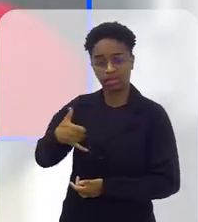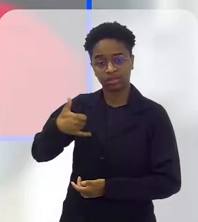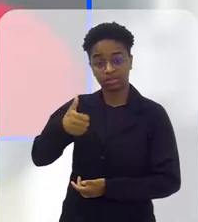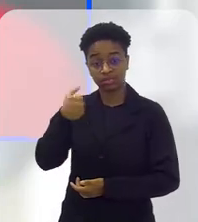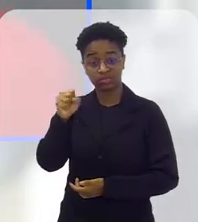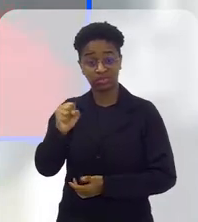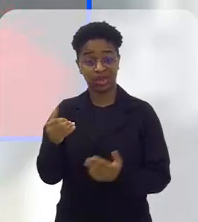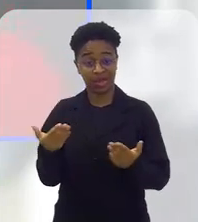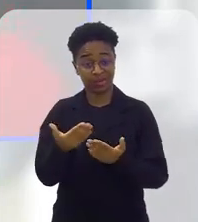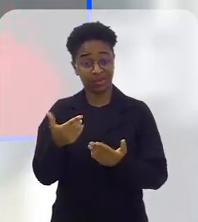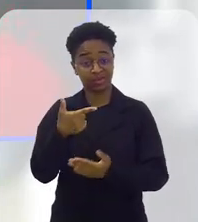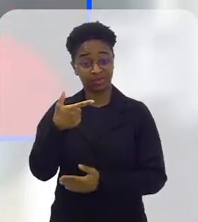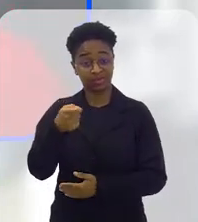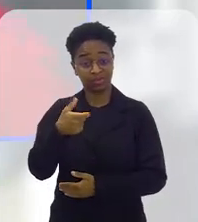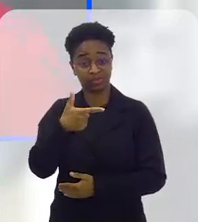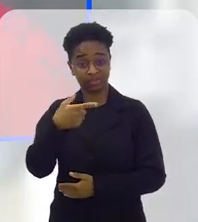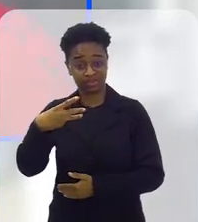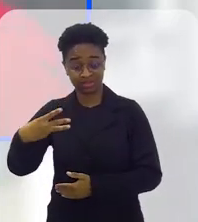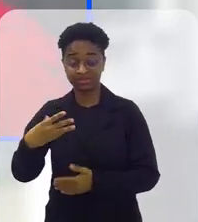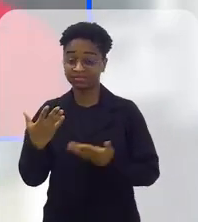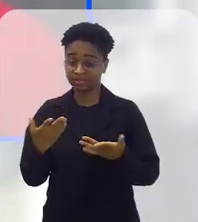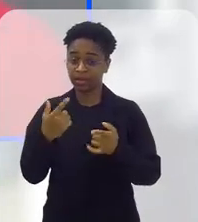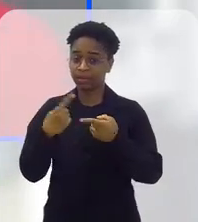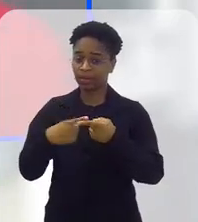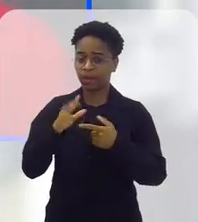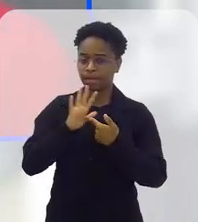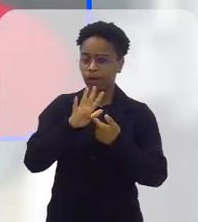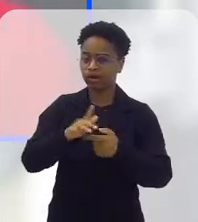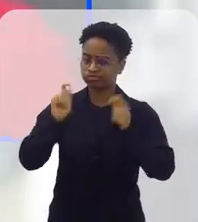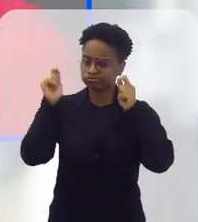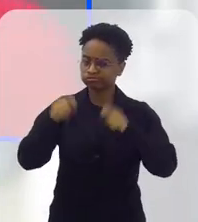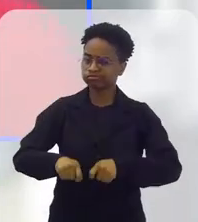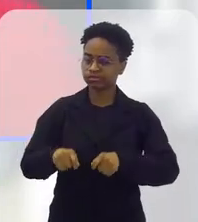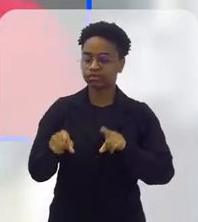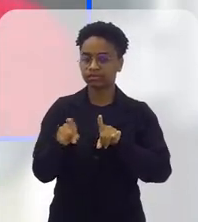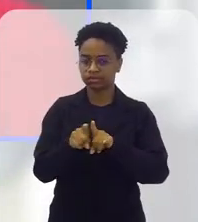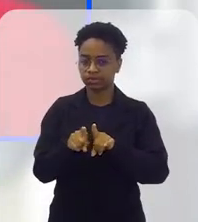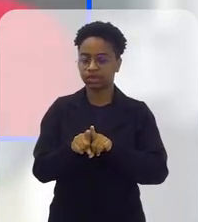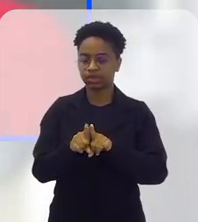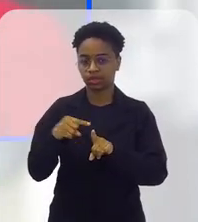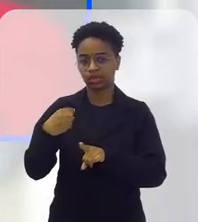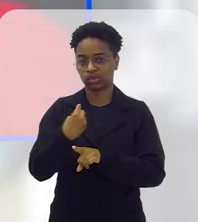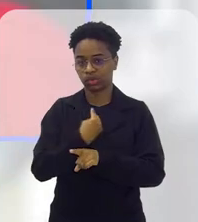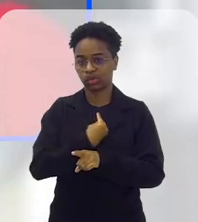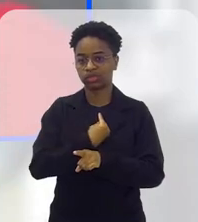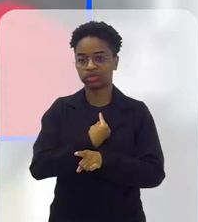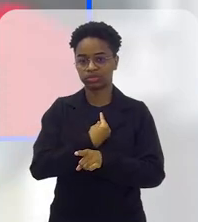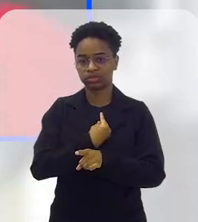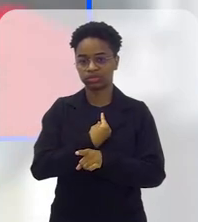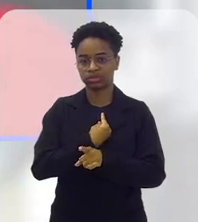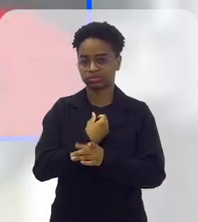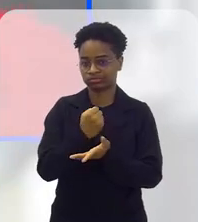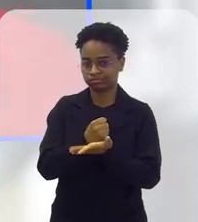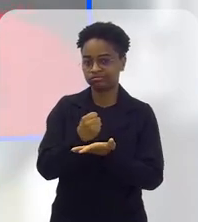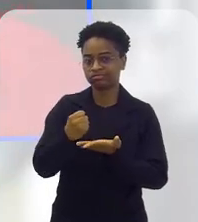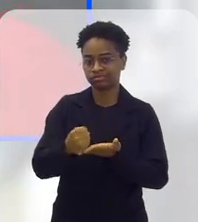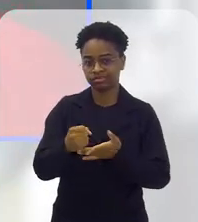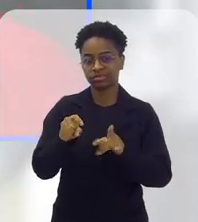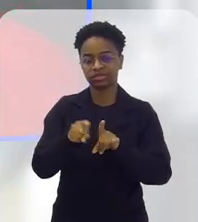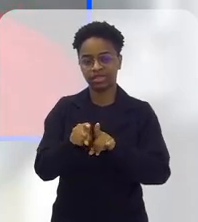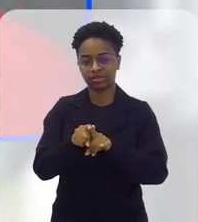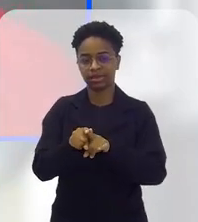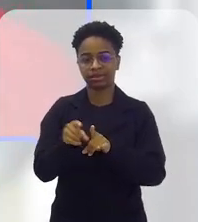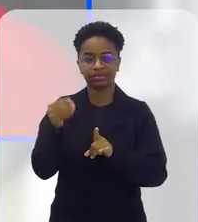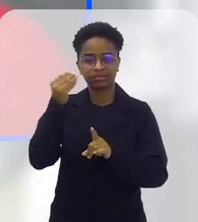esse ano e por ter demonstrado muita capacidade, a gente procura ela estar com a